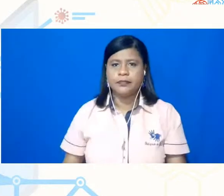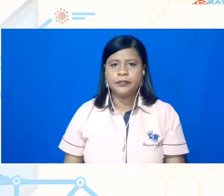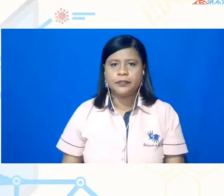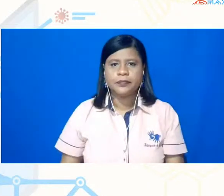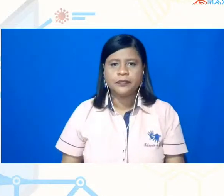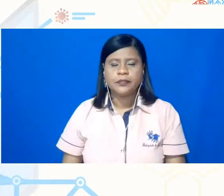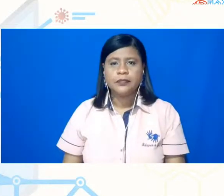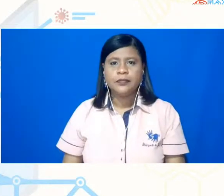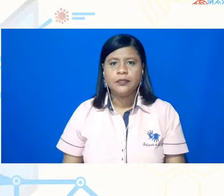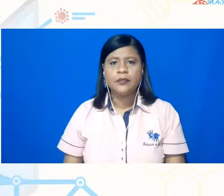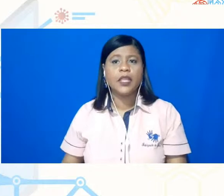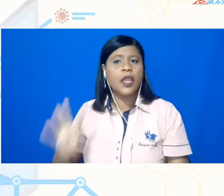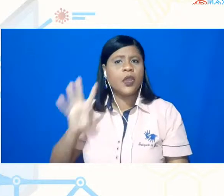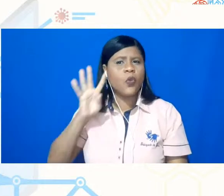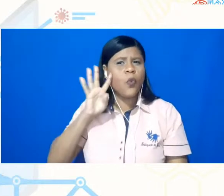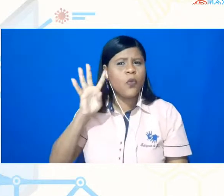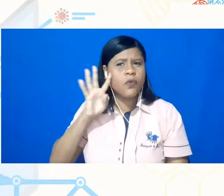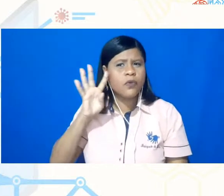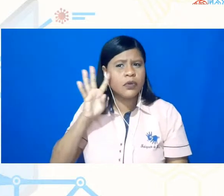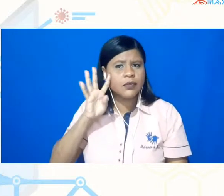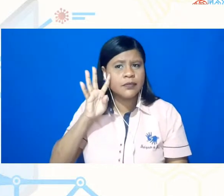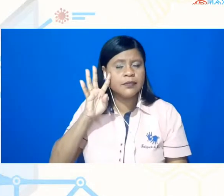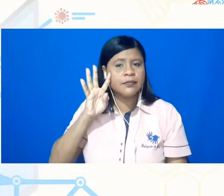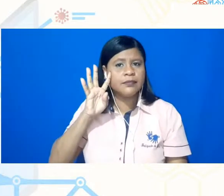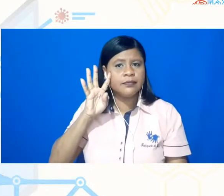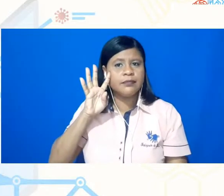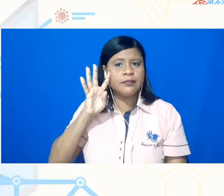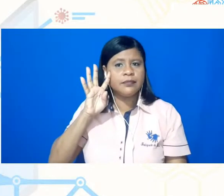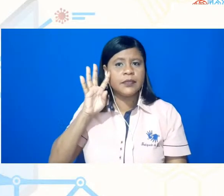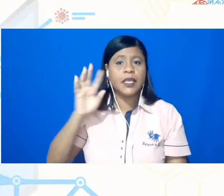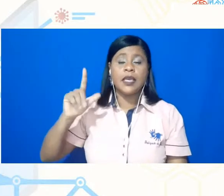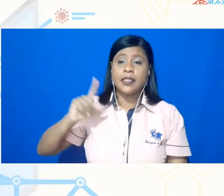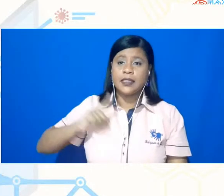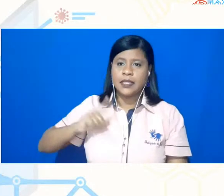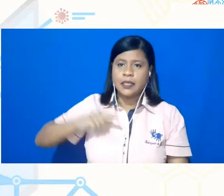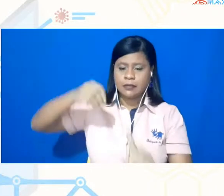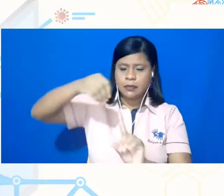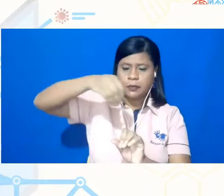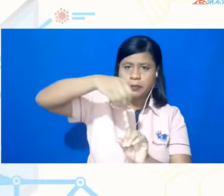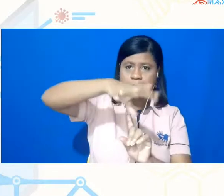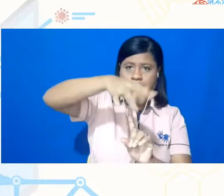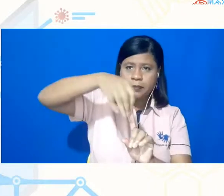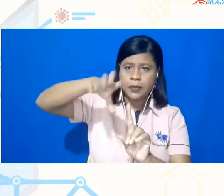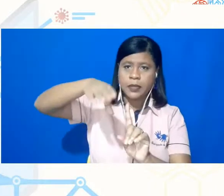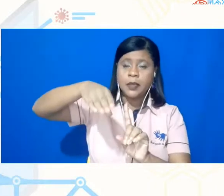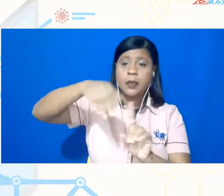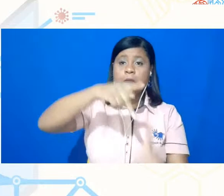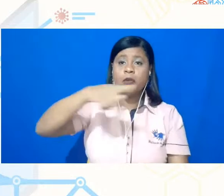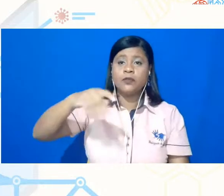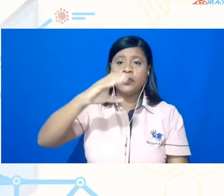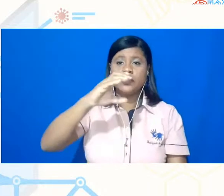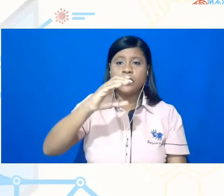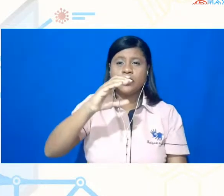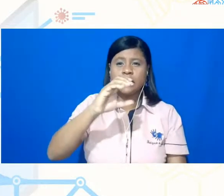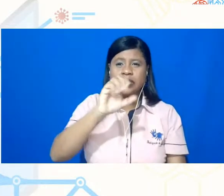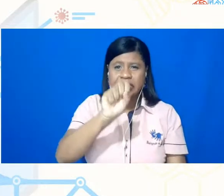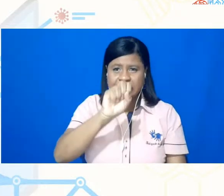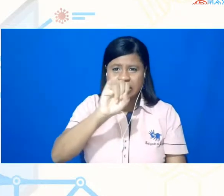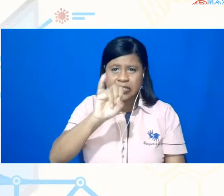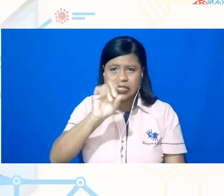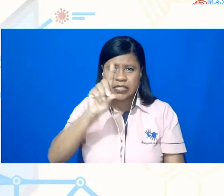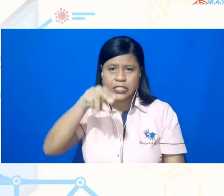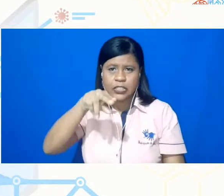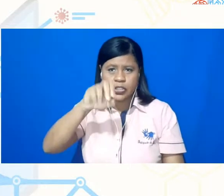Na quarta-feira, então, teremos a mediação do professor Sidney, que é professor do programa, acho que está nos